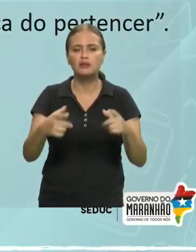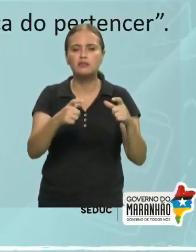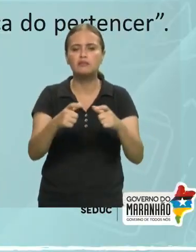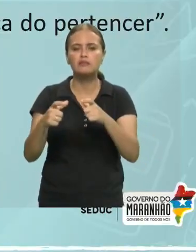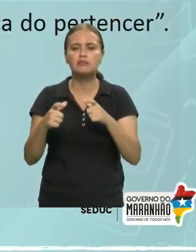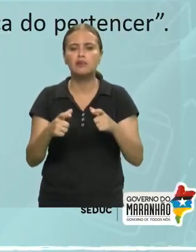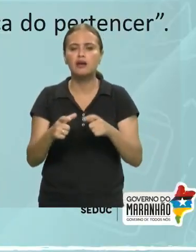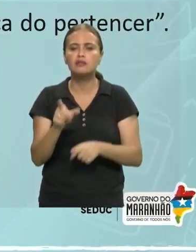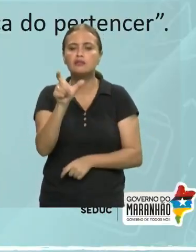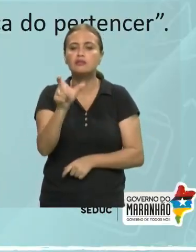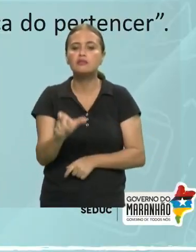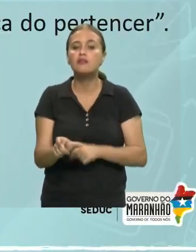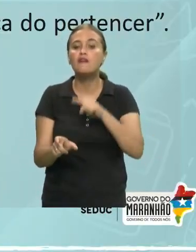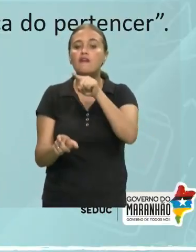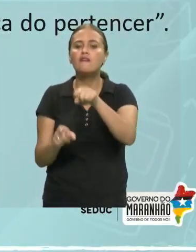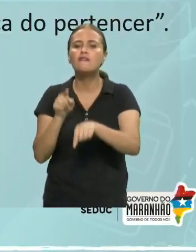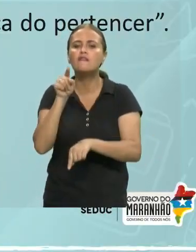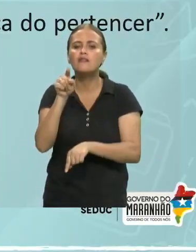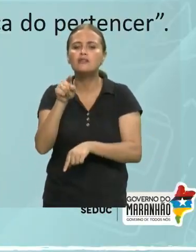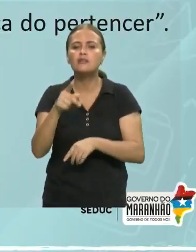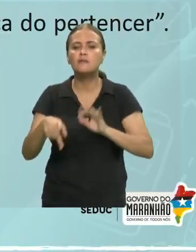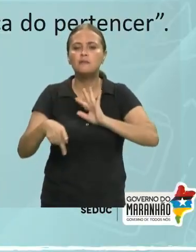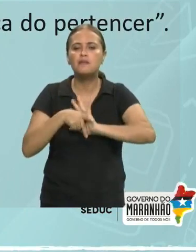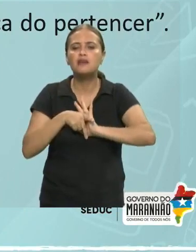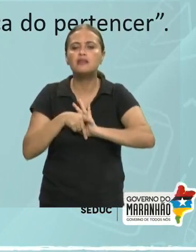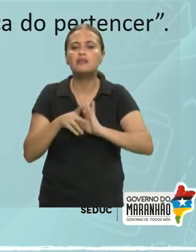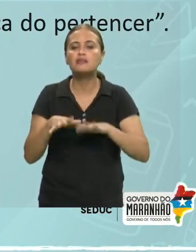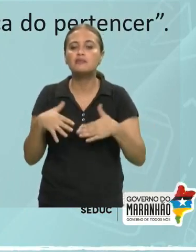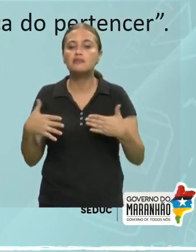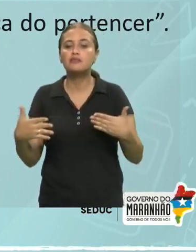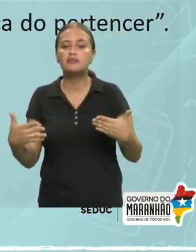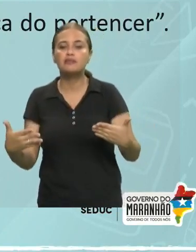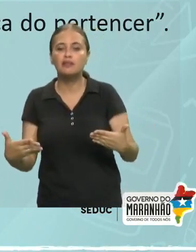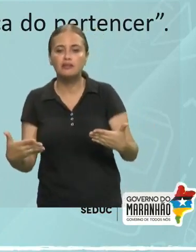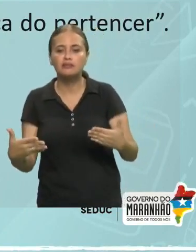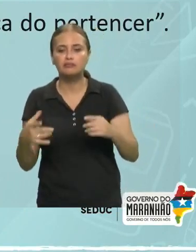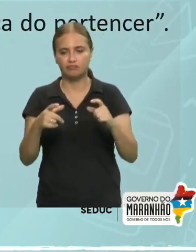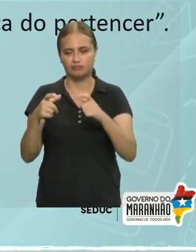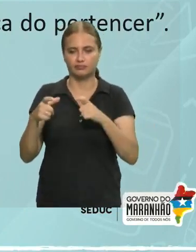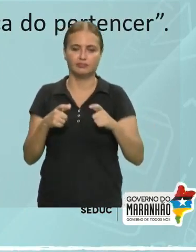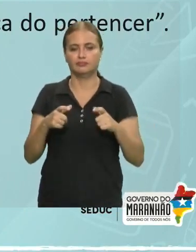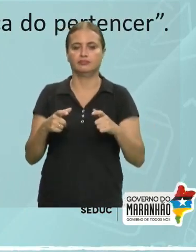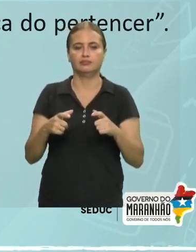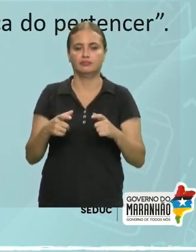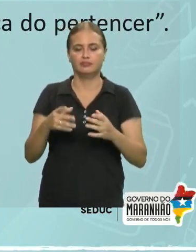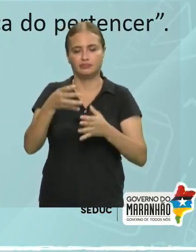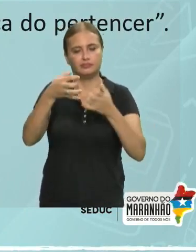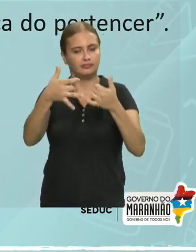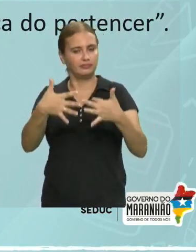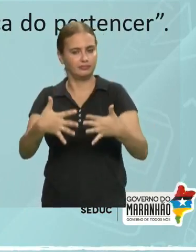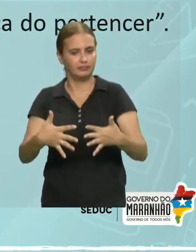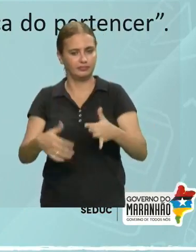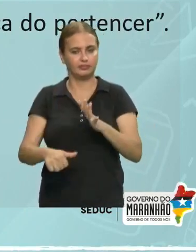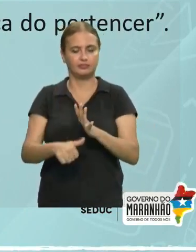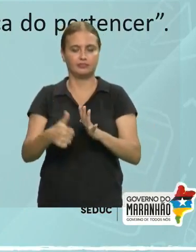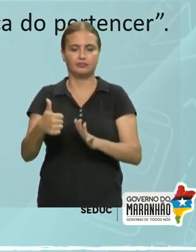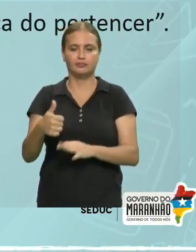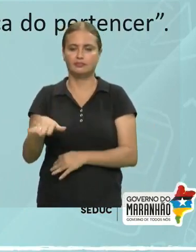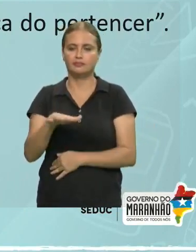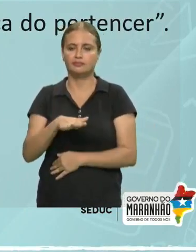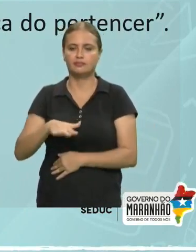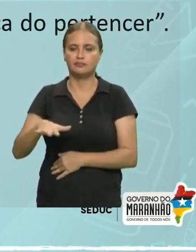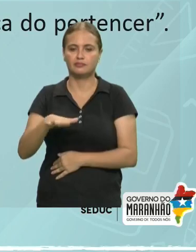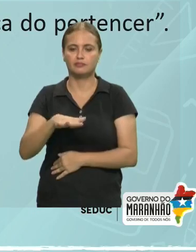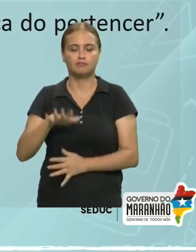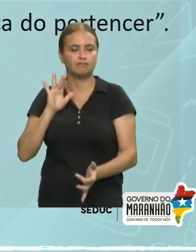pertence? Lembro que no início da nossa aula de hoje, a gente falou desse primeiro espaço de toma de